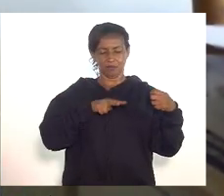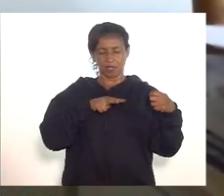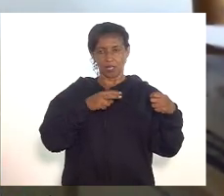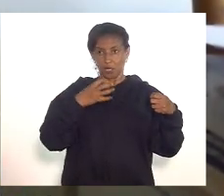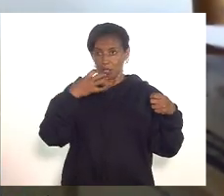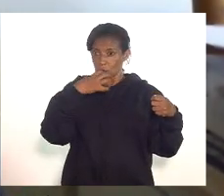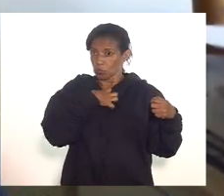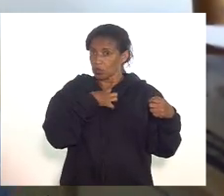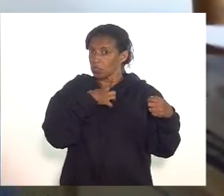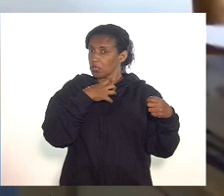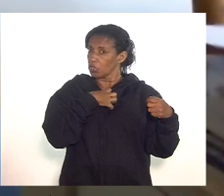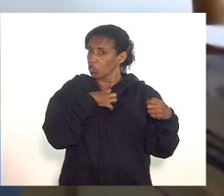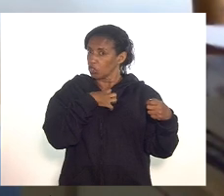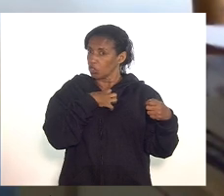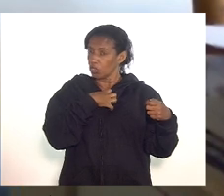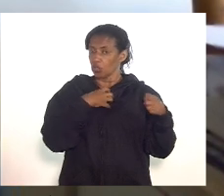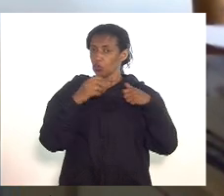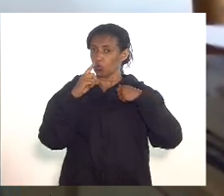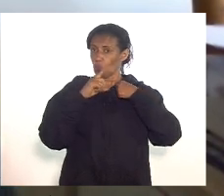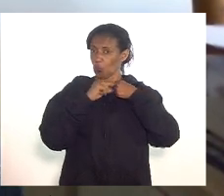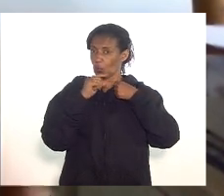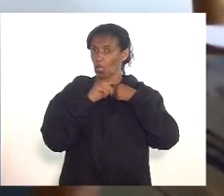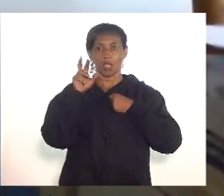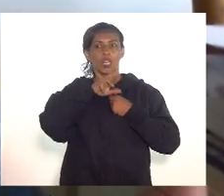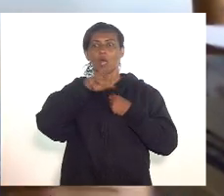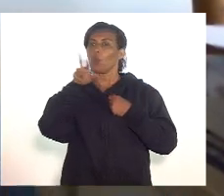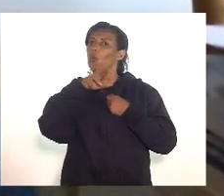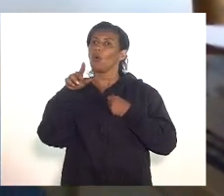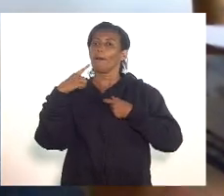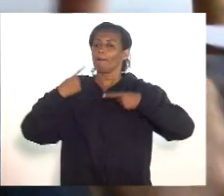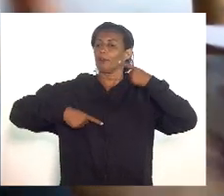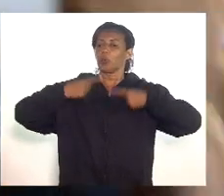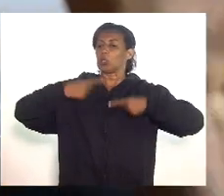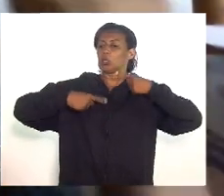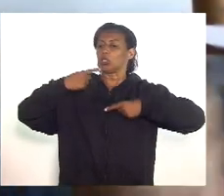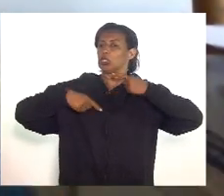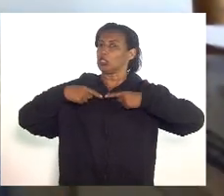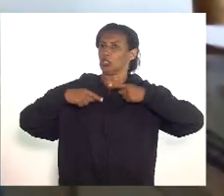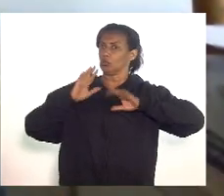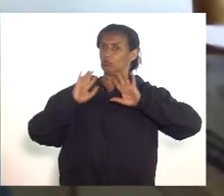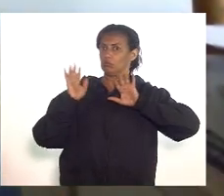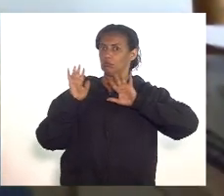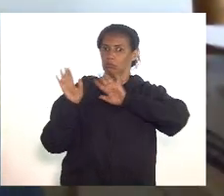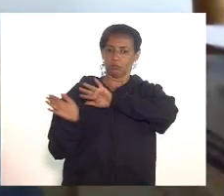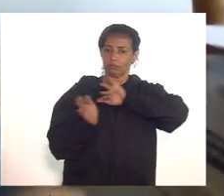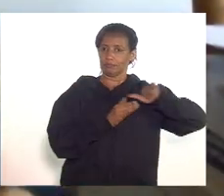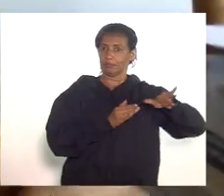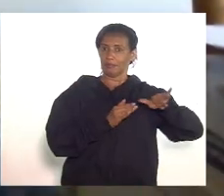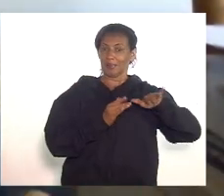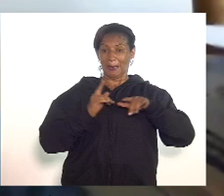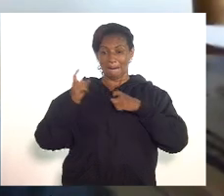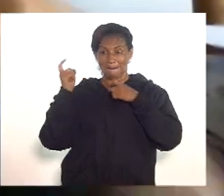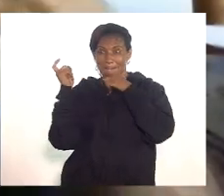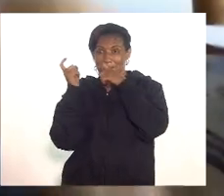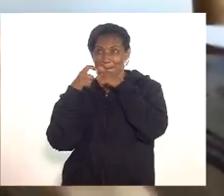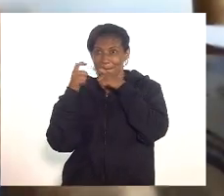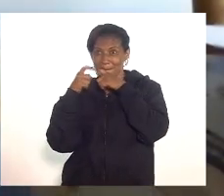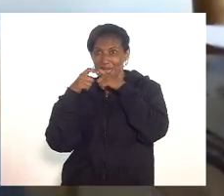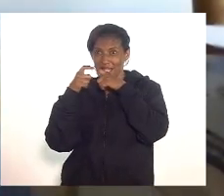artigo que não é de um político tá lá assinado médico neurocientista e professor